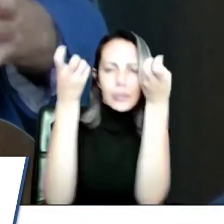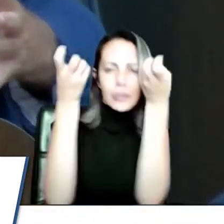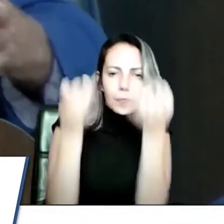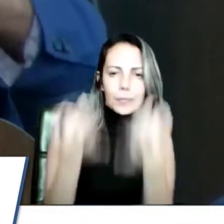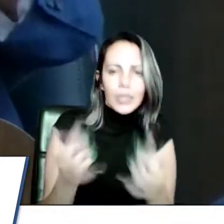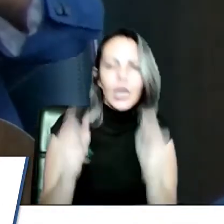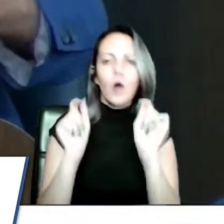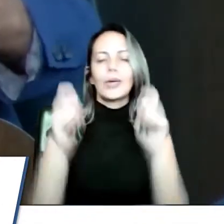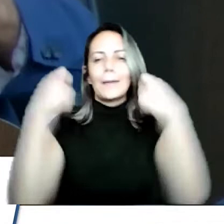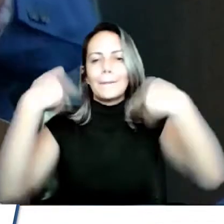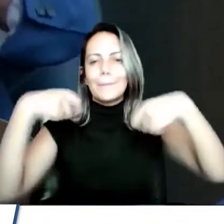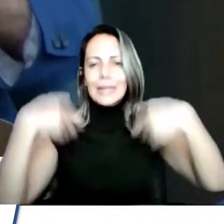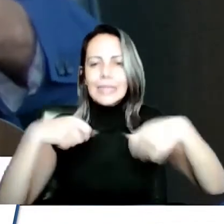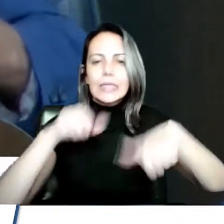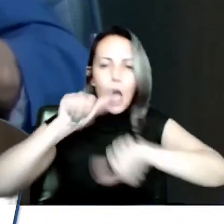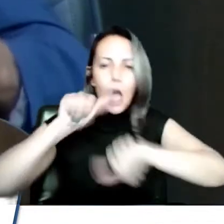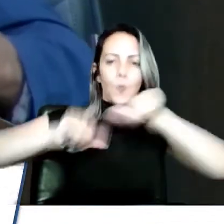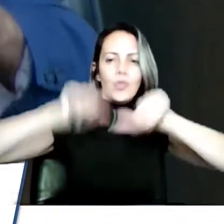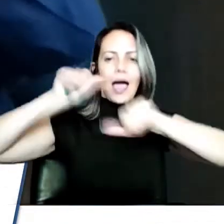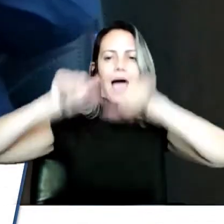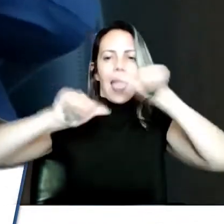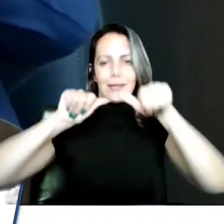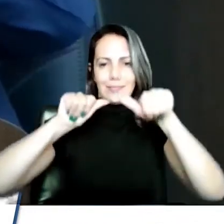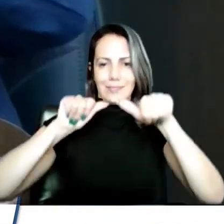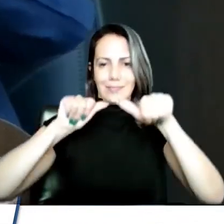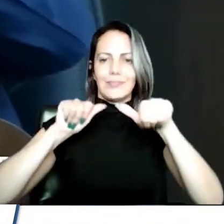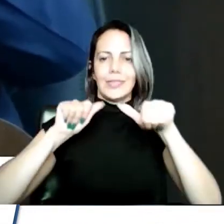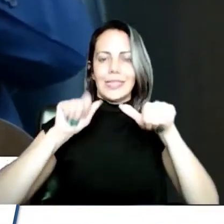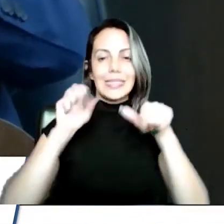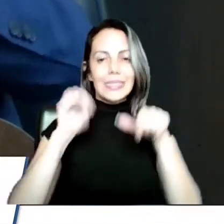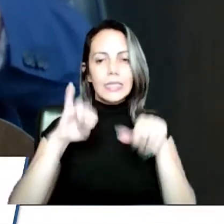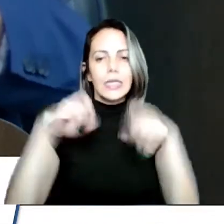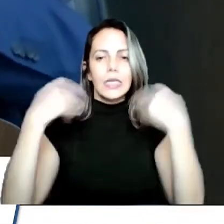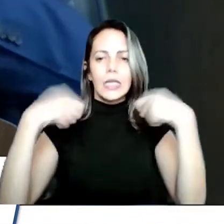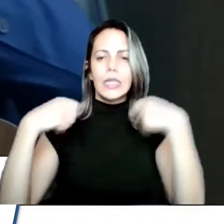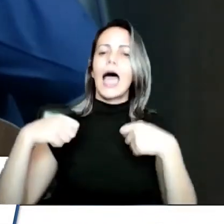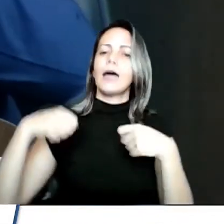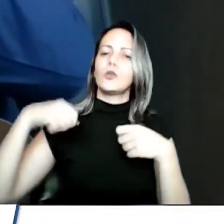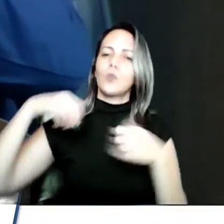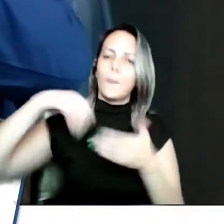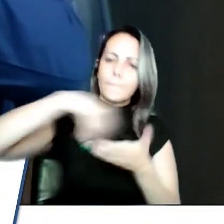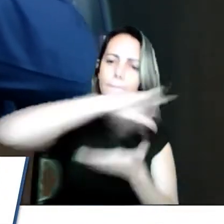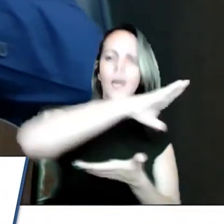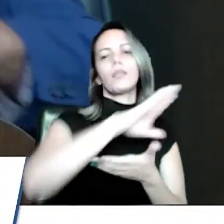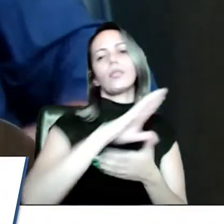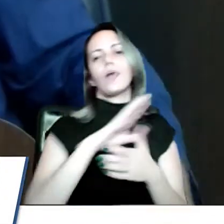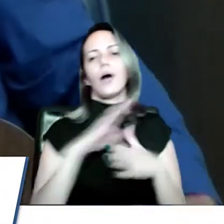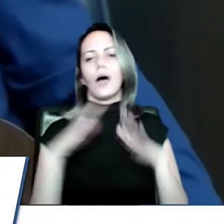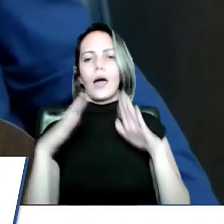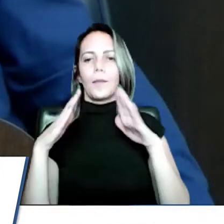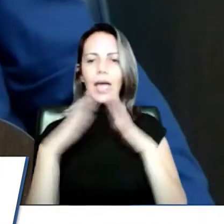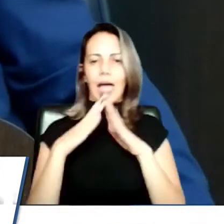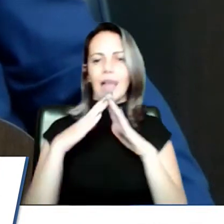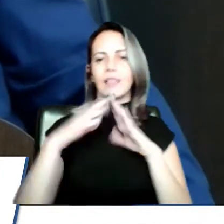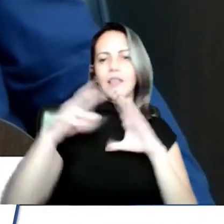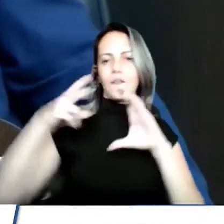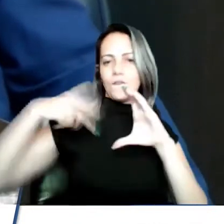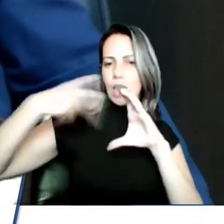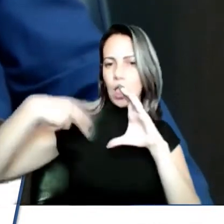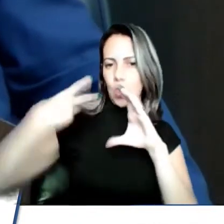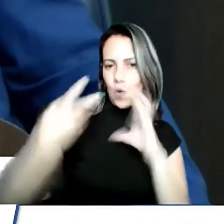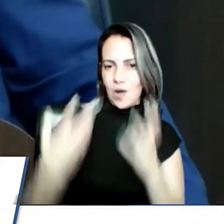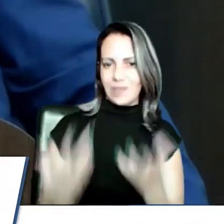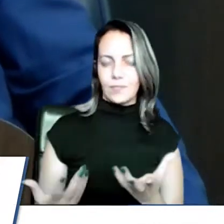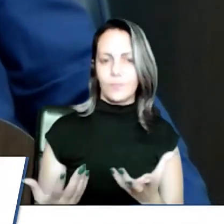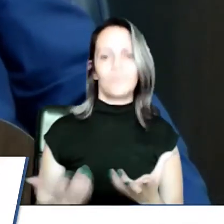casa de leis, vem aqui e explica. Mas estava na iminência de acontecer. e olha, que além de lesão,